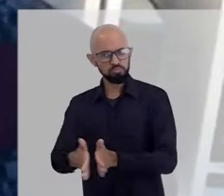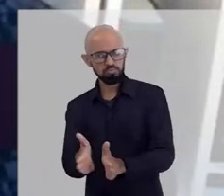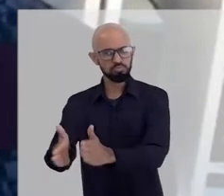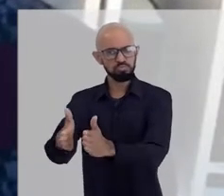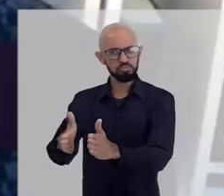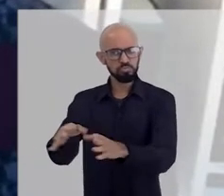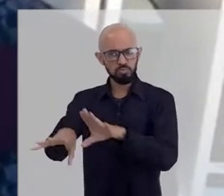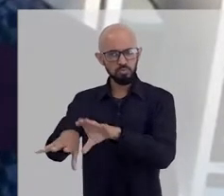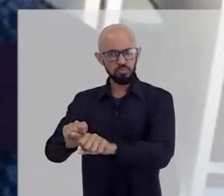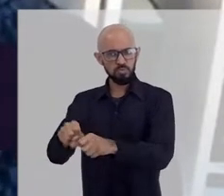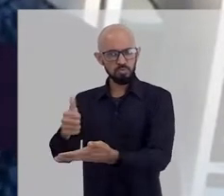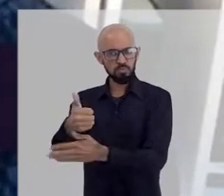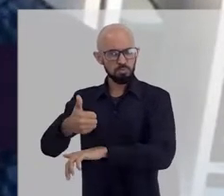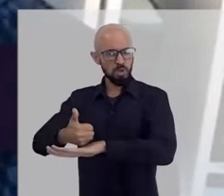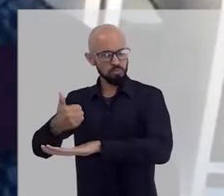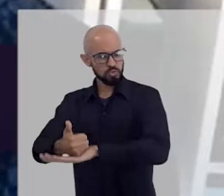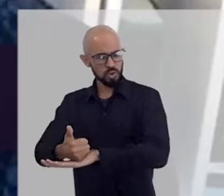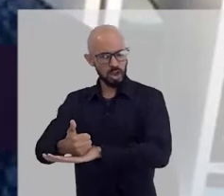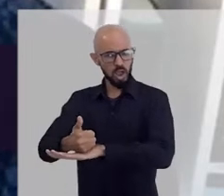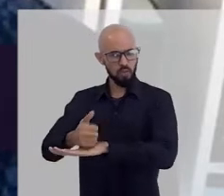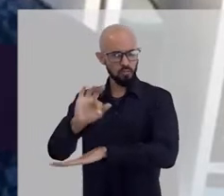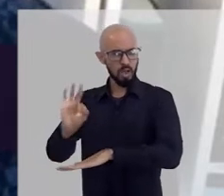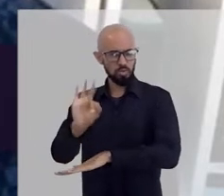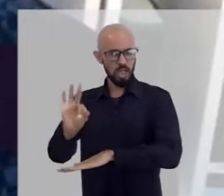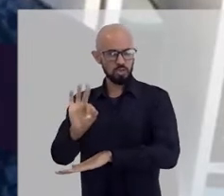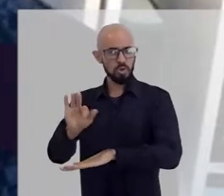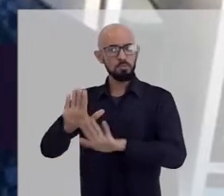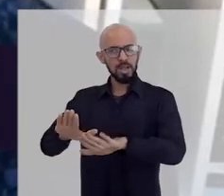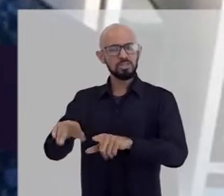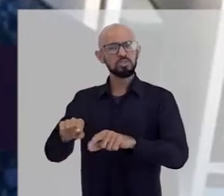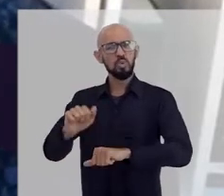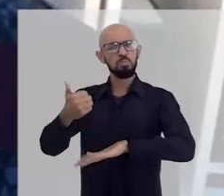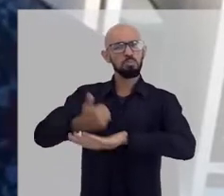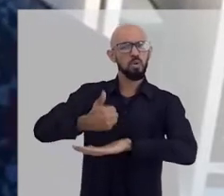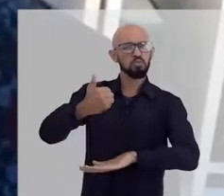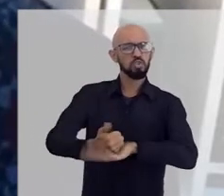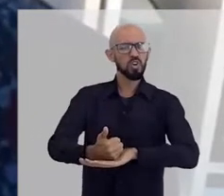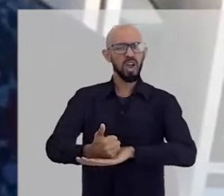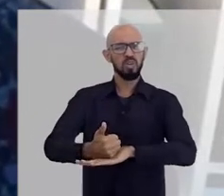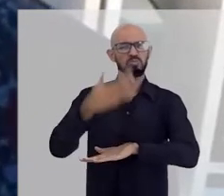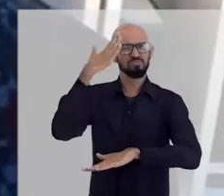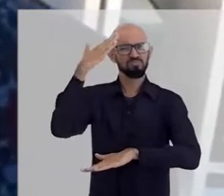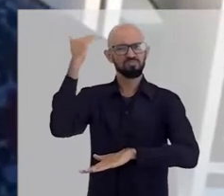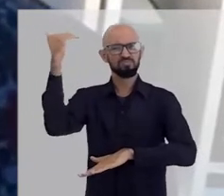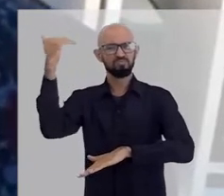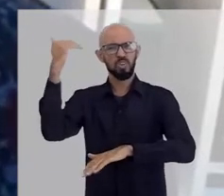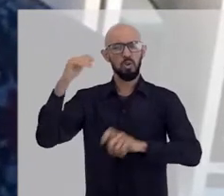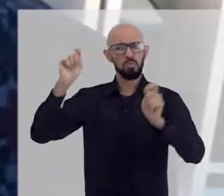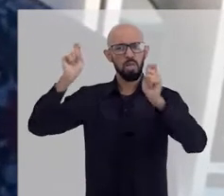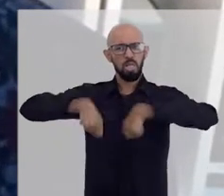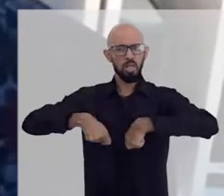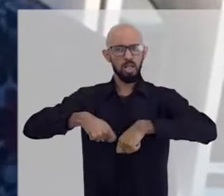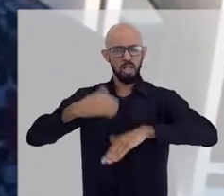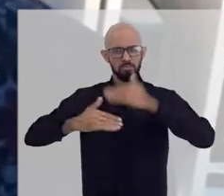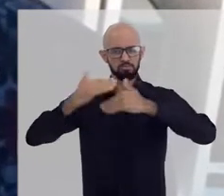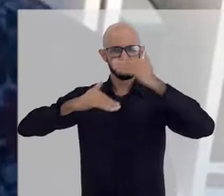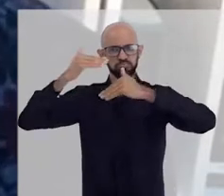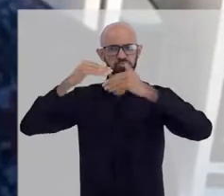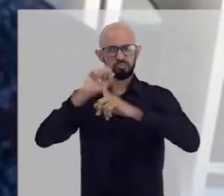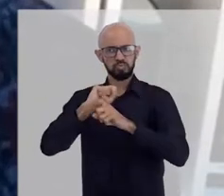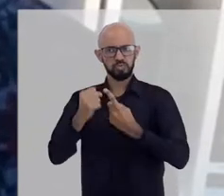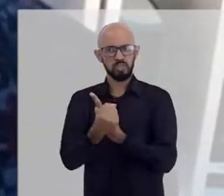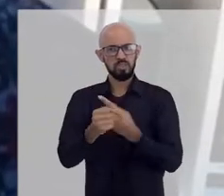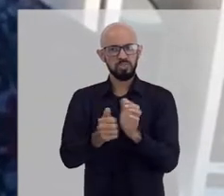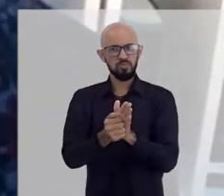profissão de nível superior, mas principalmente como uma carreira de prestígio com o potencial de possibilitar a ascensão social de